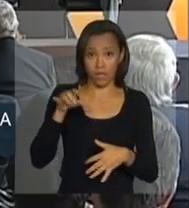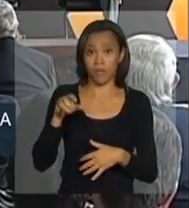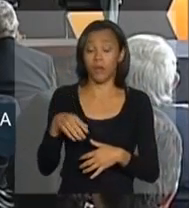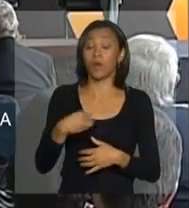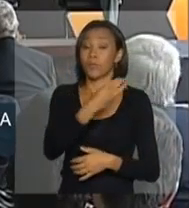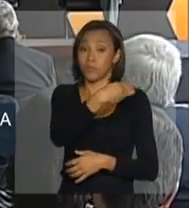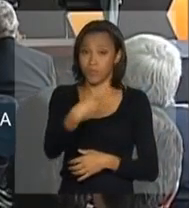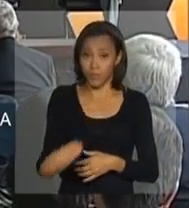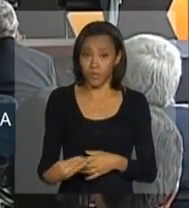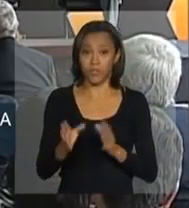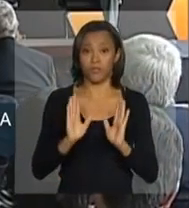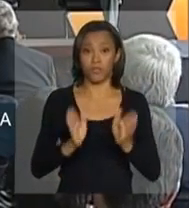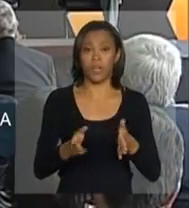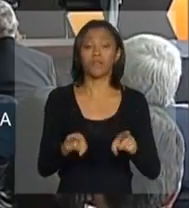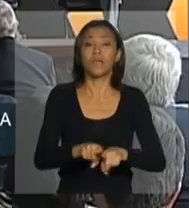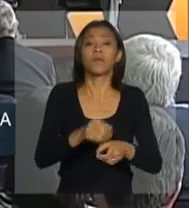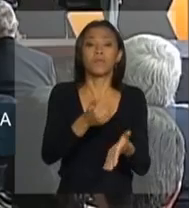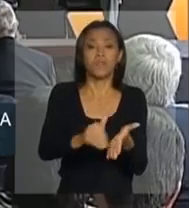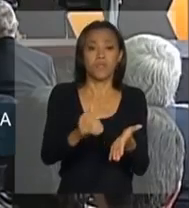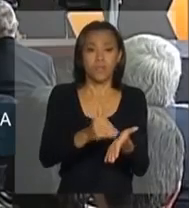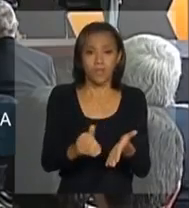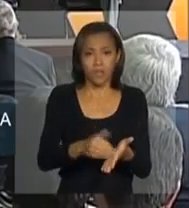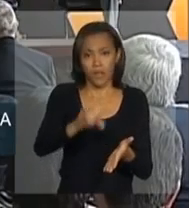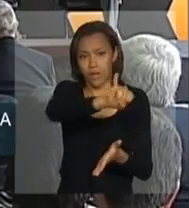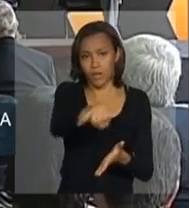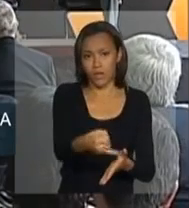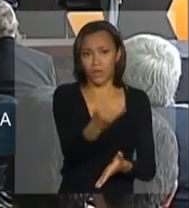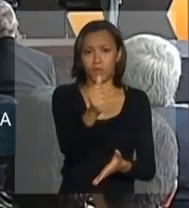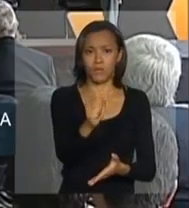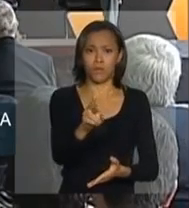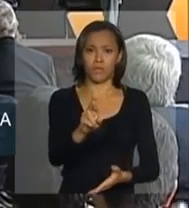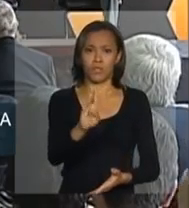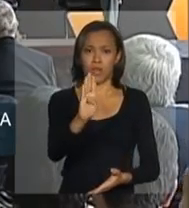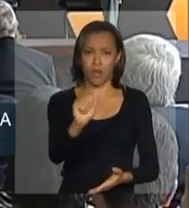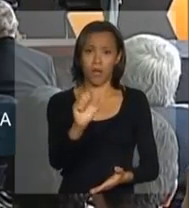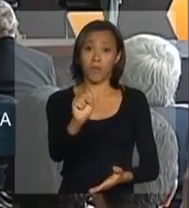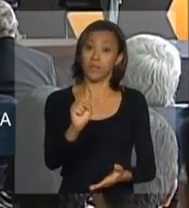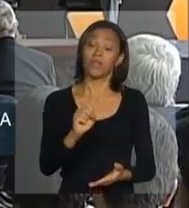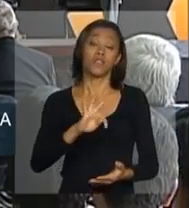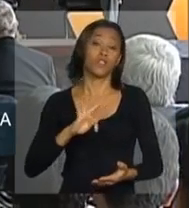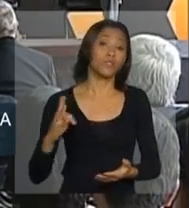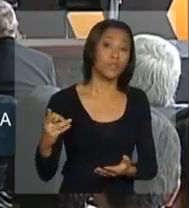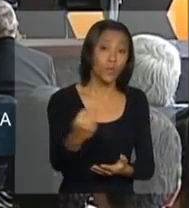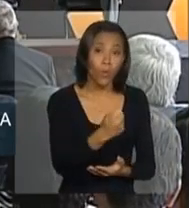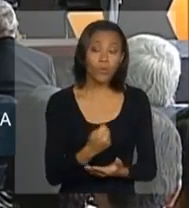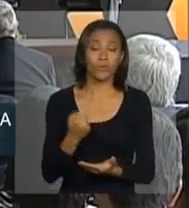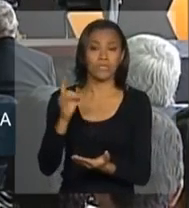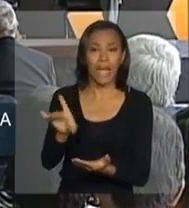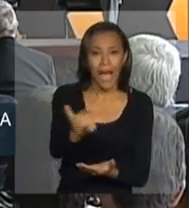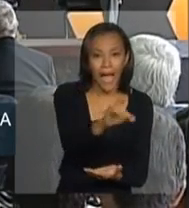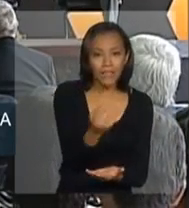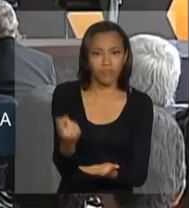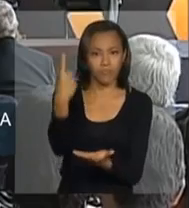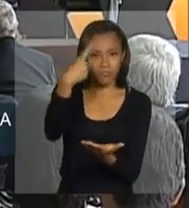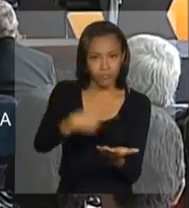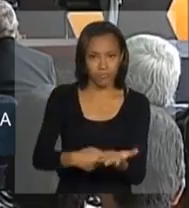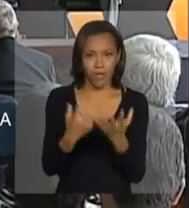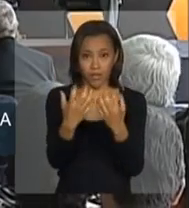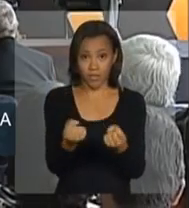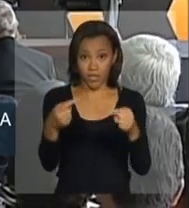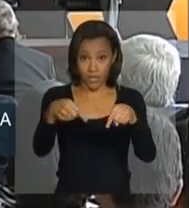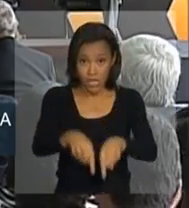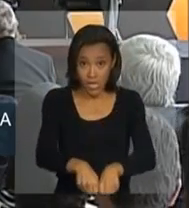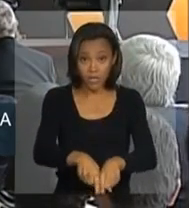e pelo secretário Jarbas, é que nós estamos todos imbuídos desse propósito,